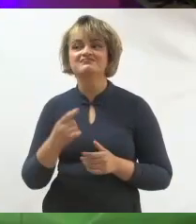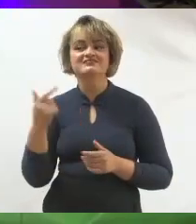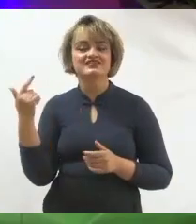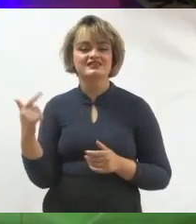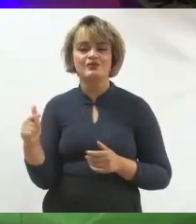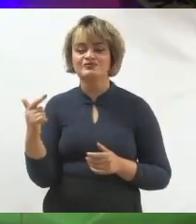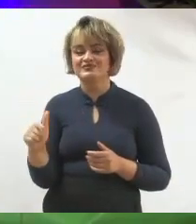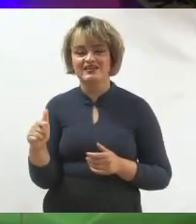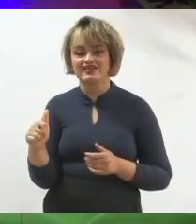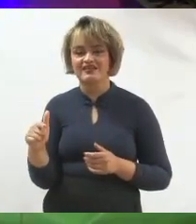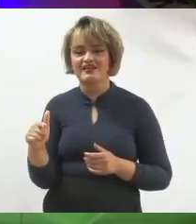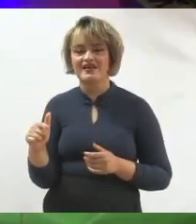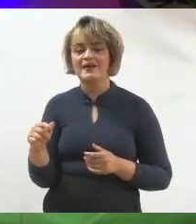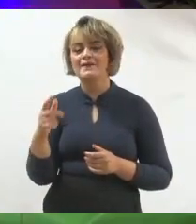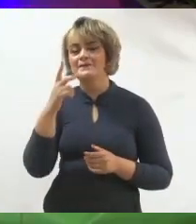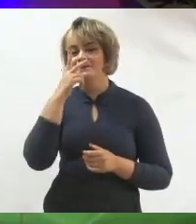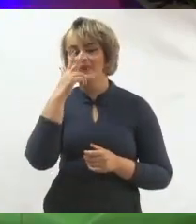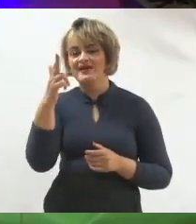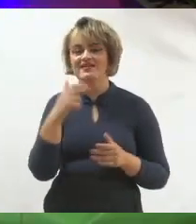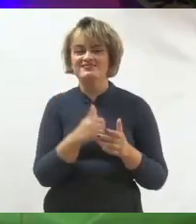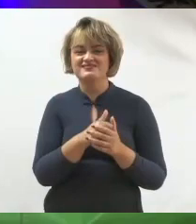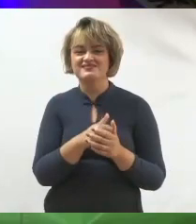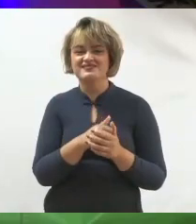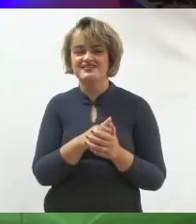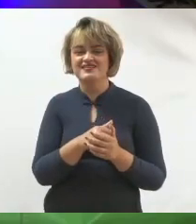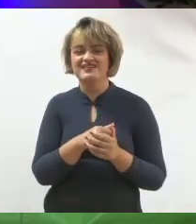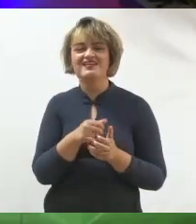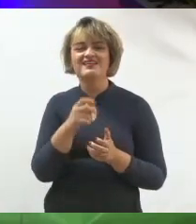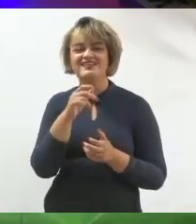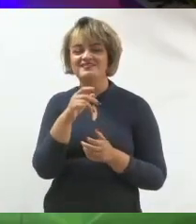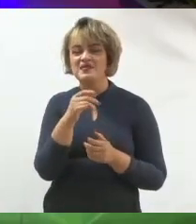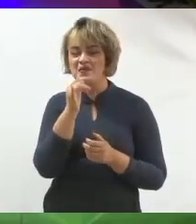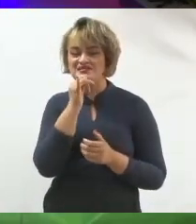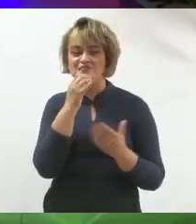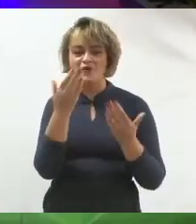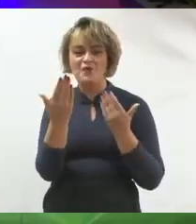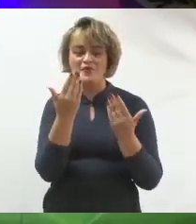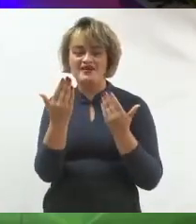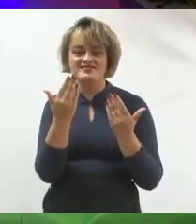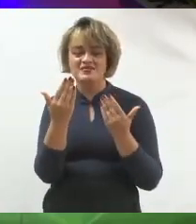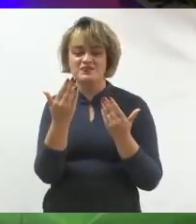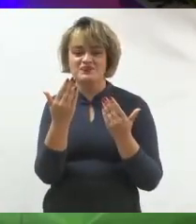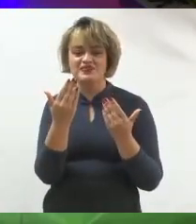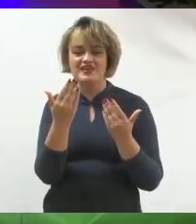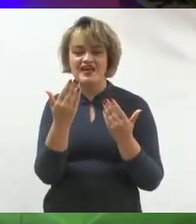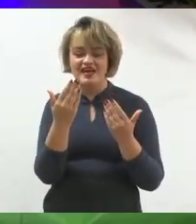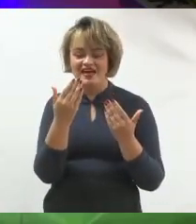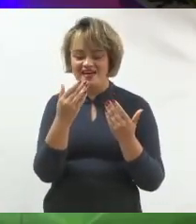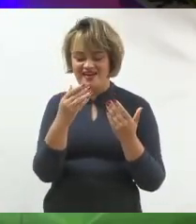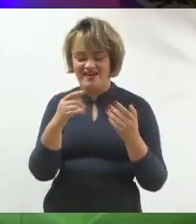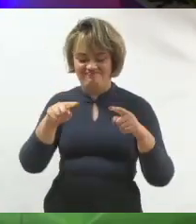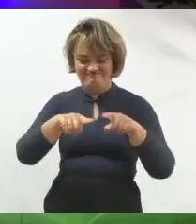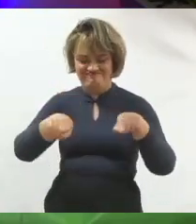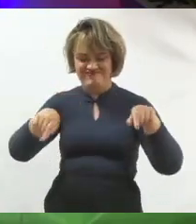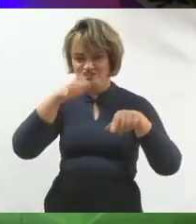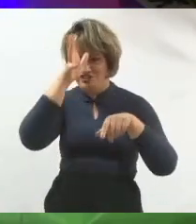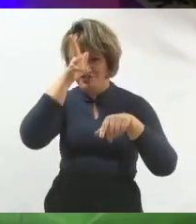chamado pintinho amarelinho na política. Sabe o eu chamo de pintinho amarelinho? Por causa de granja. Na granja é todo mundo igual.